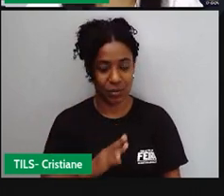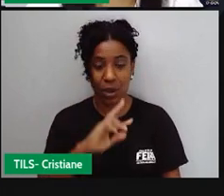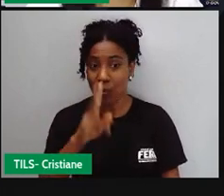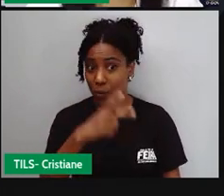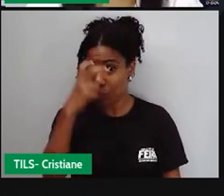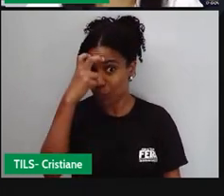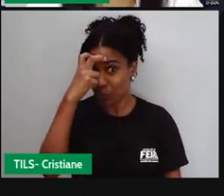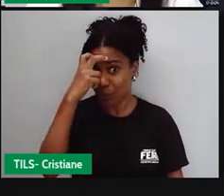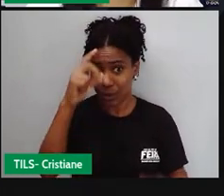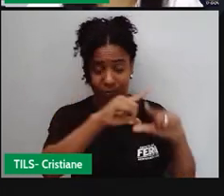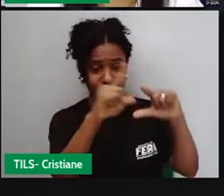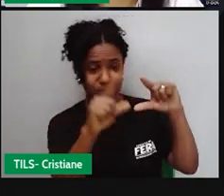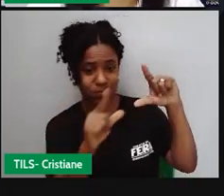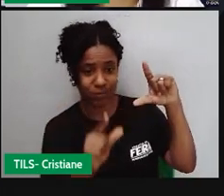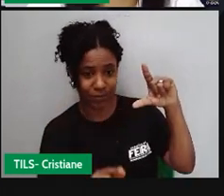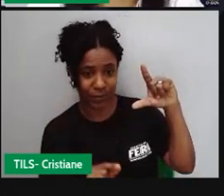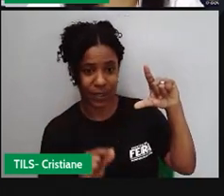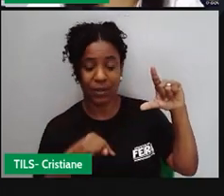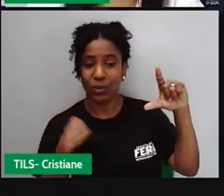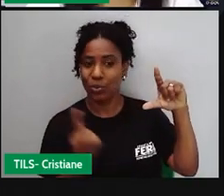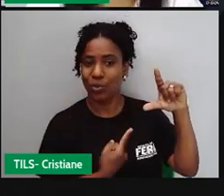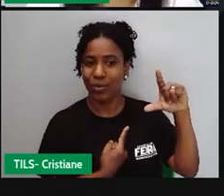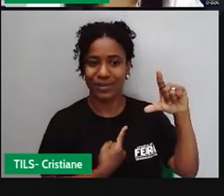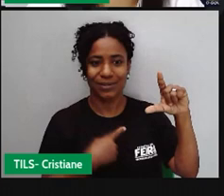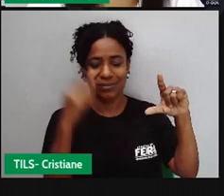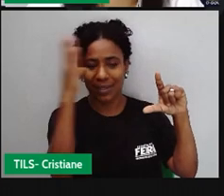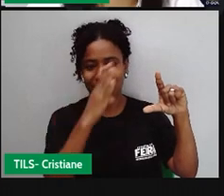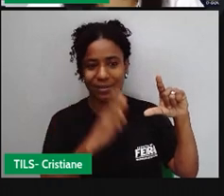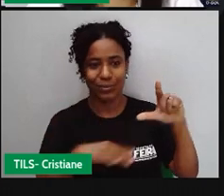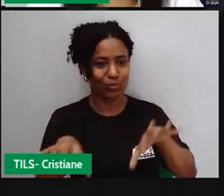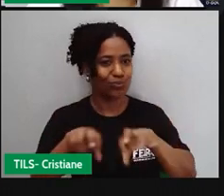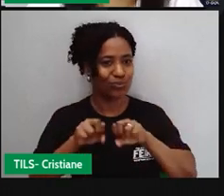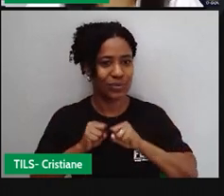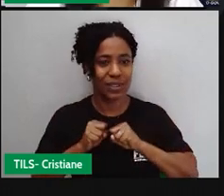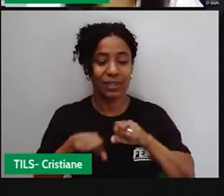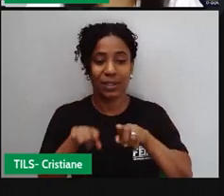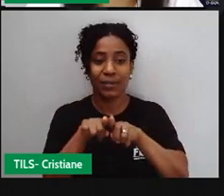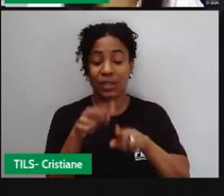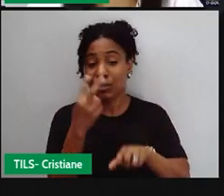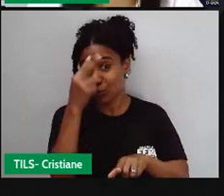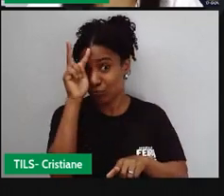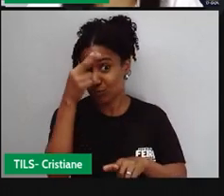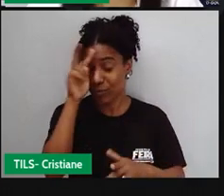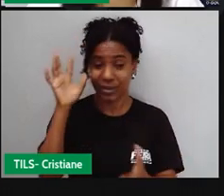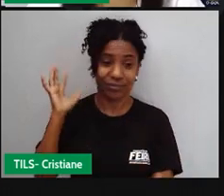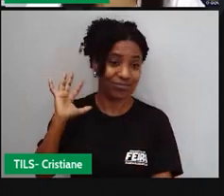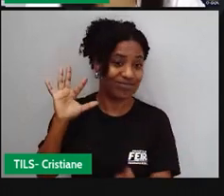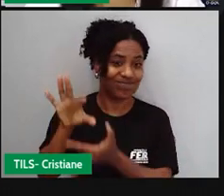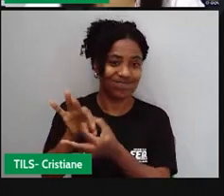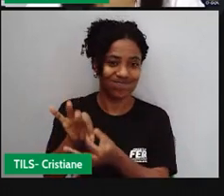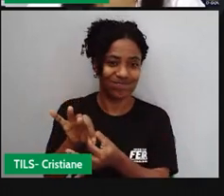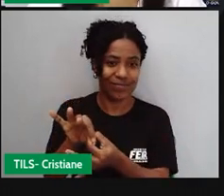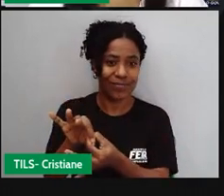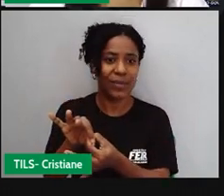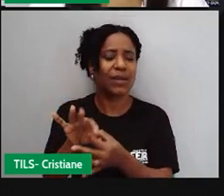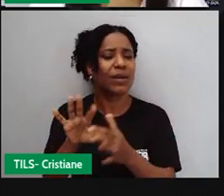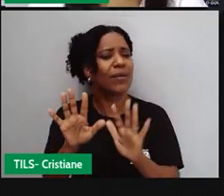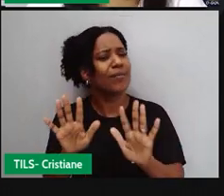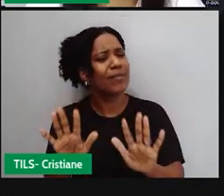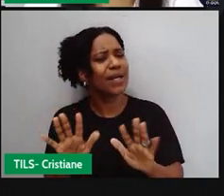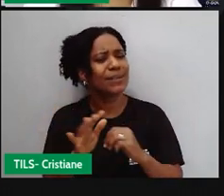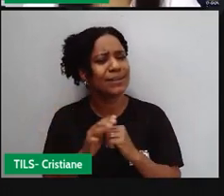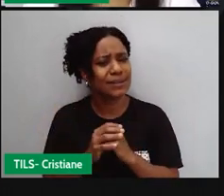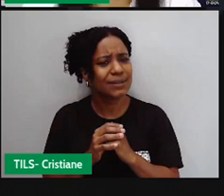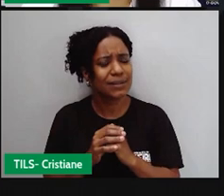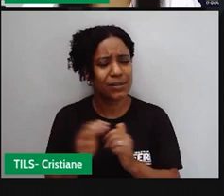dos africanos para a nossa cultura, para a nossa história enquanto país e também enquanto estado. Mas quem cuida dos